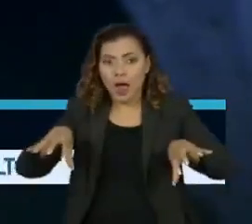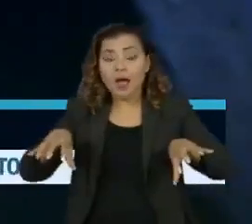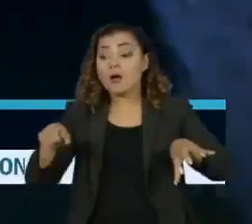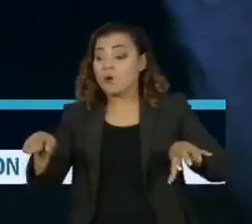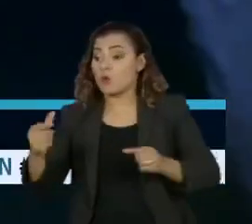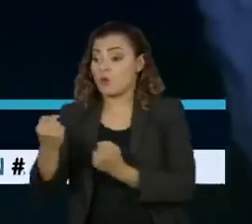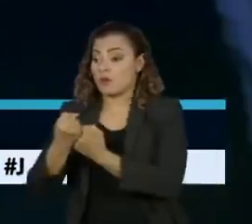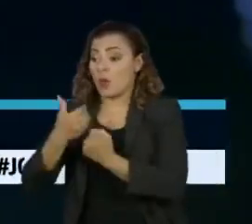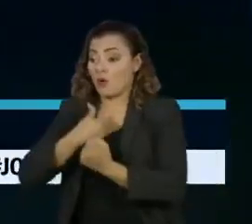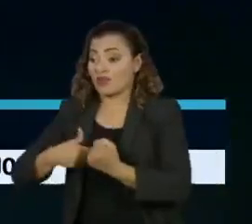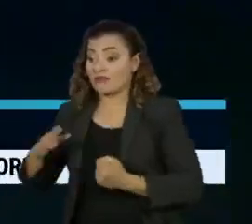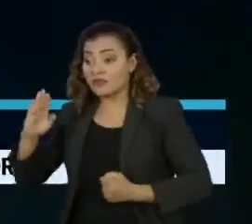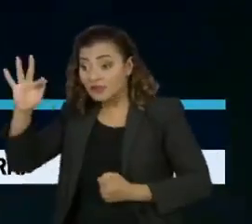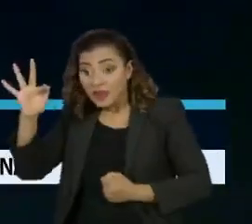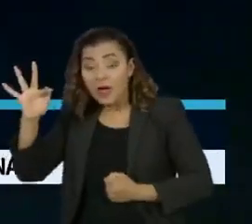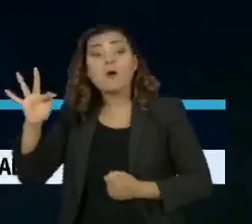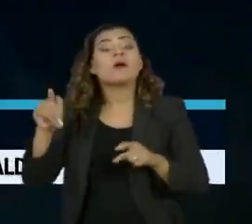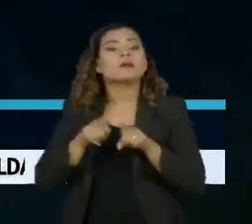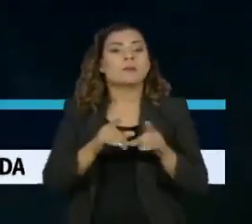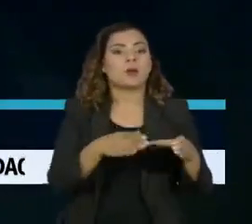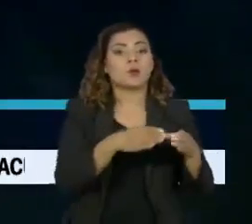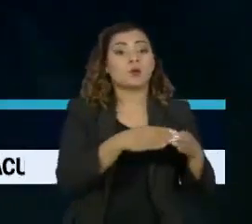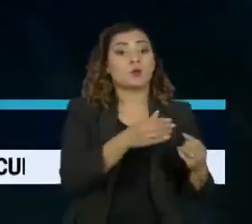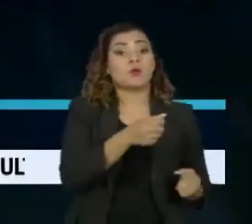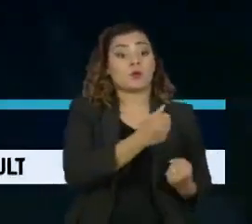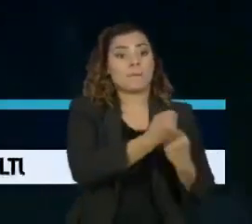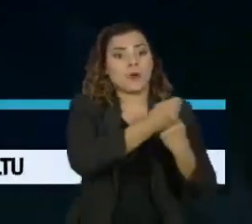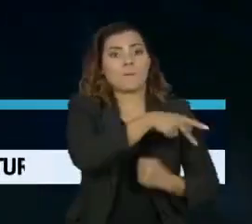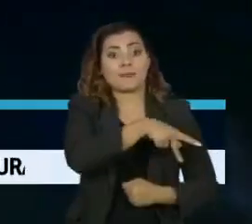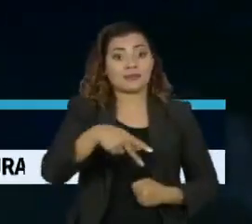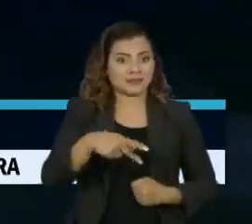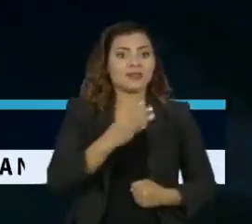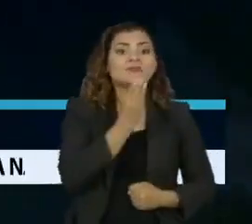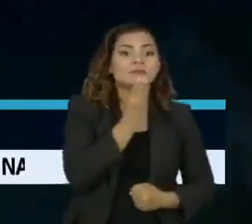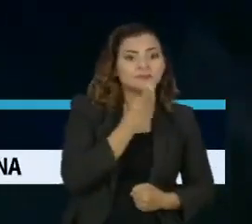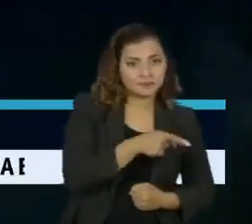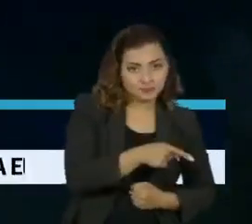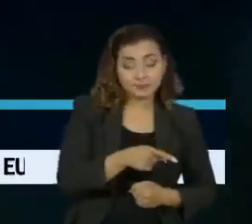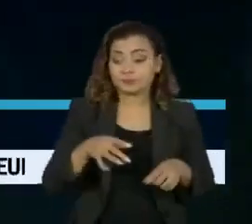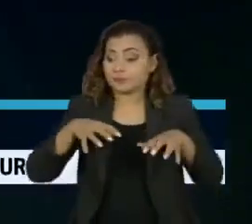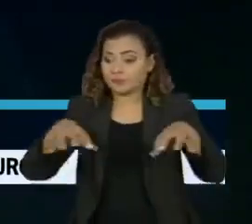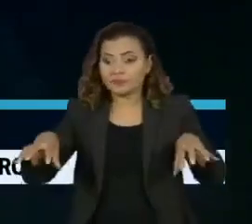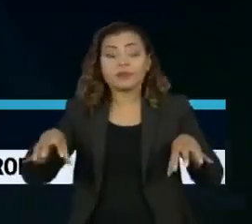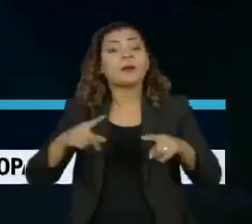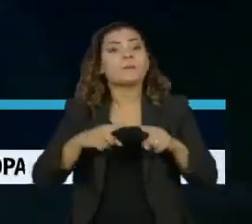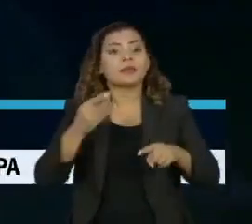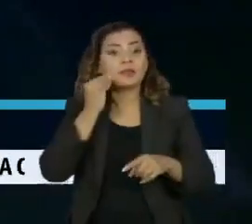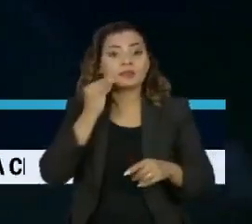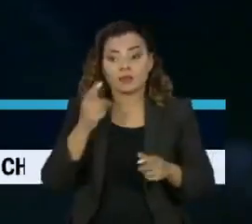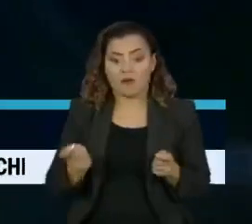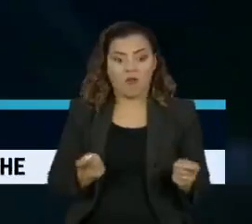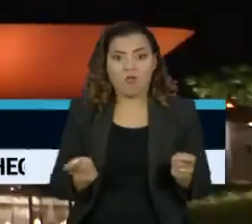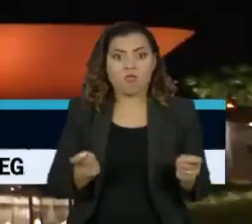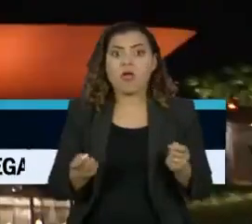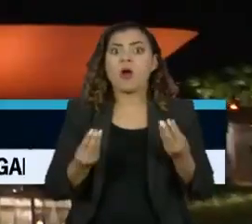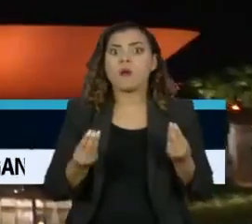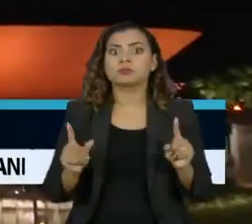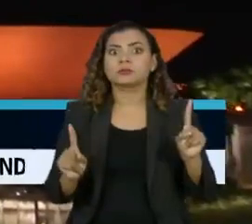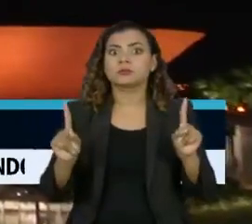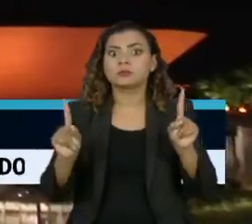um ligado ao governo federal e outro ao atual presidente da Casa. O Palácio do Planalto tenta manter os pés nas duas embarcações.